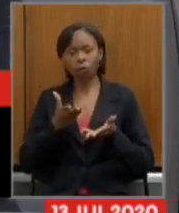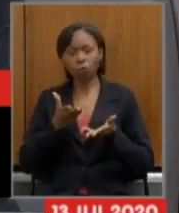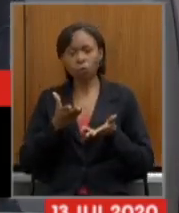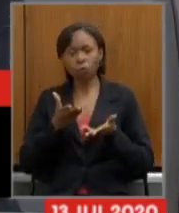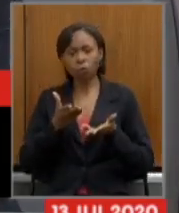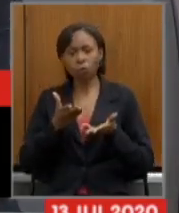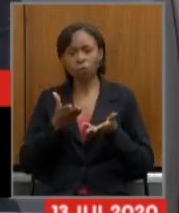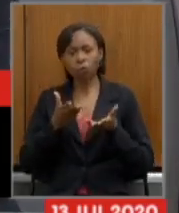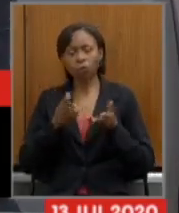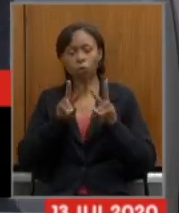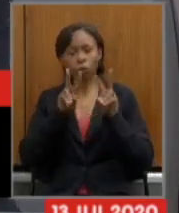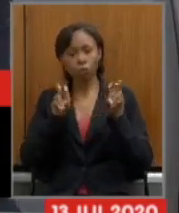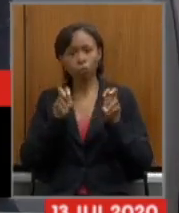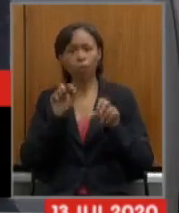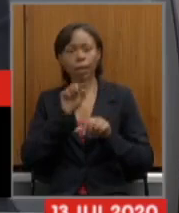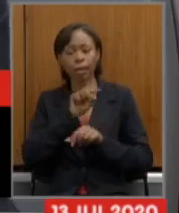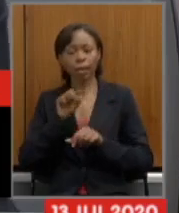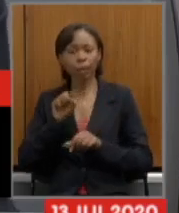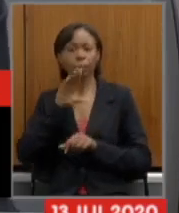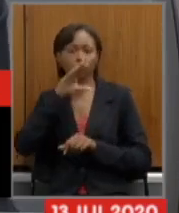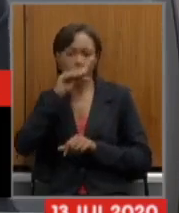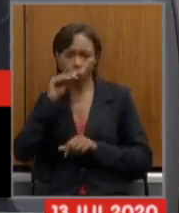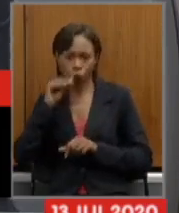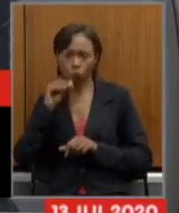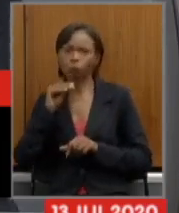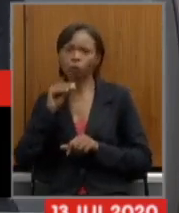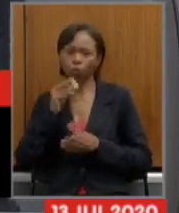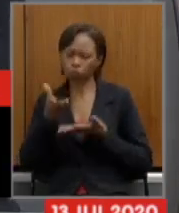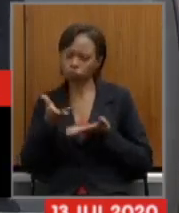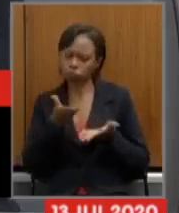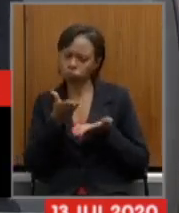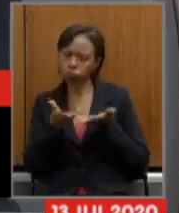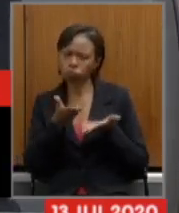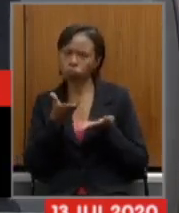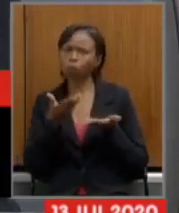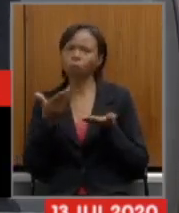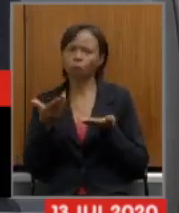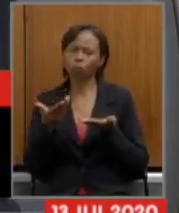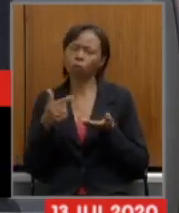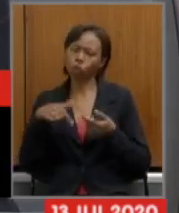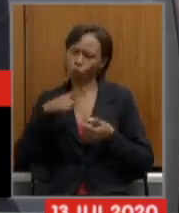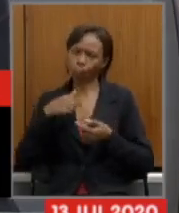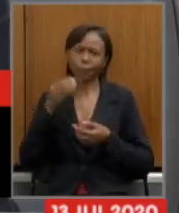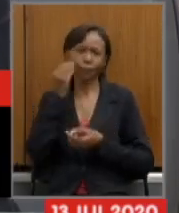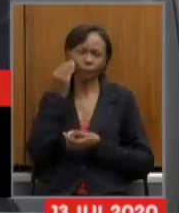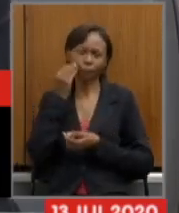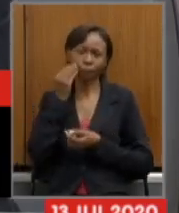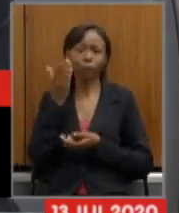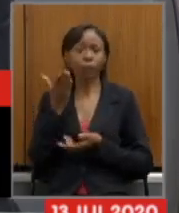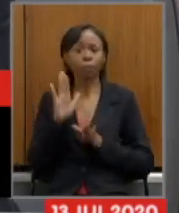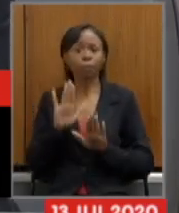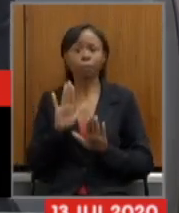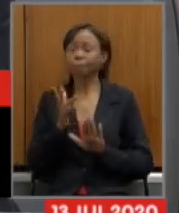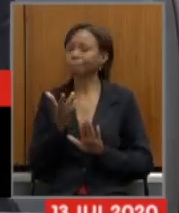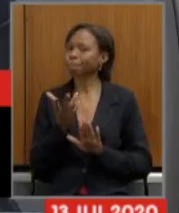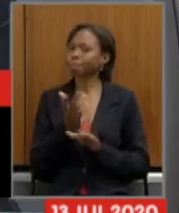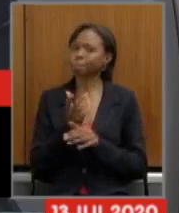do ofício destes servidores está sendo dado o que está ao nosso alcance está sendo feito o que nós não podemos